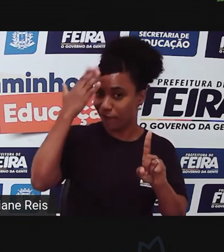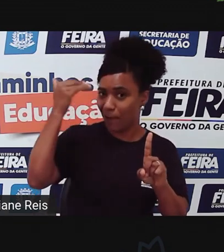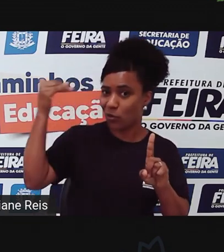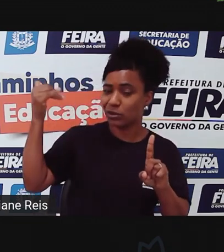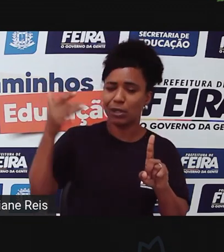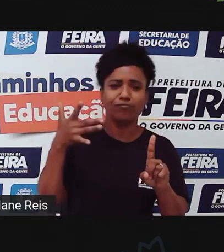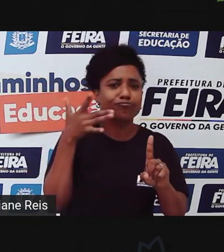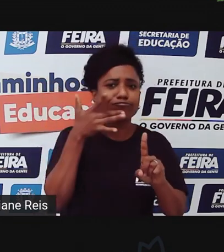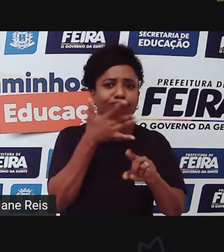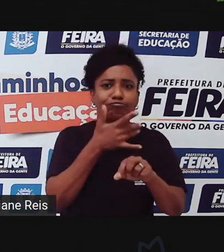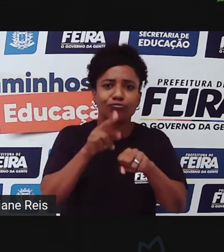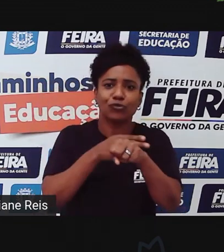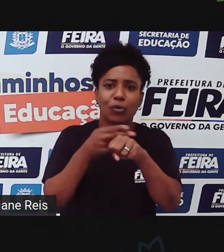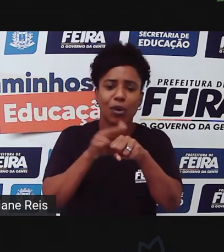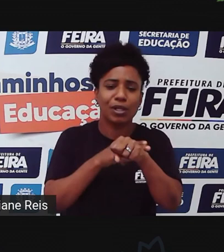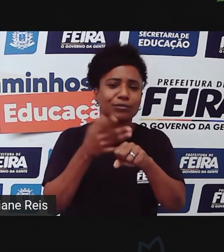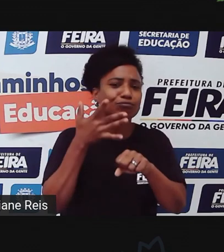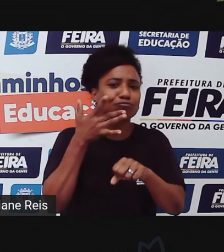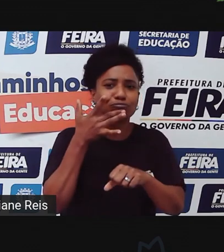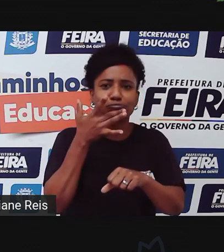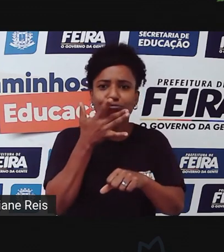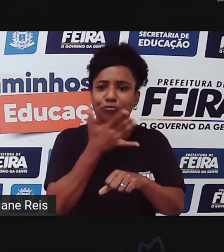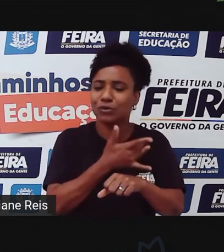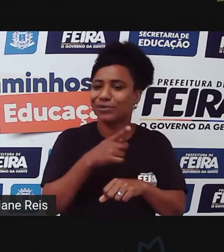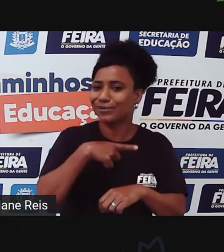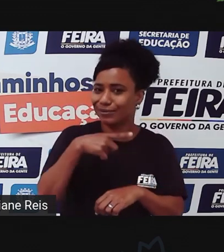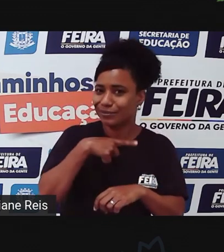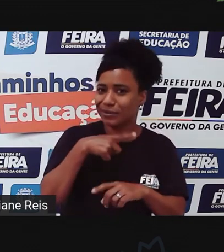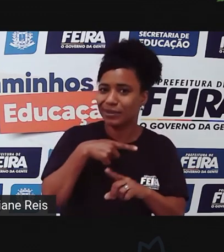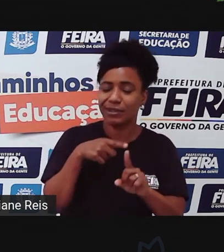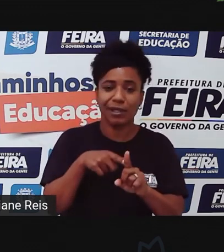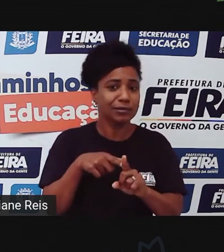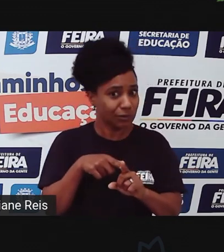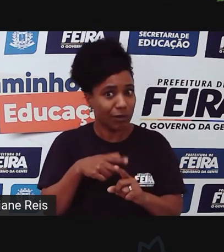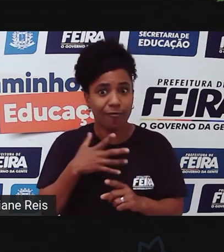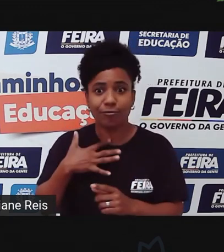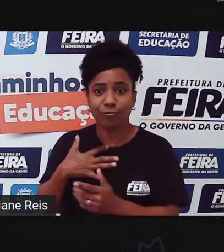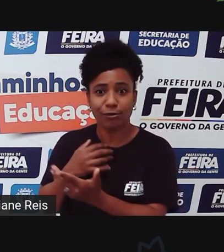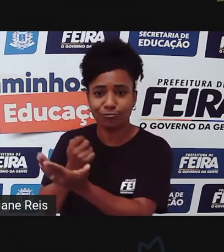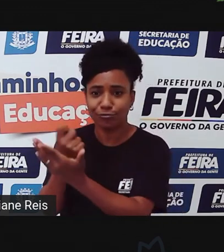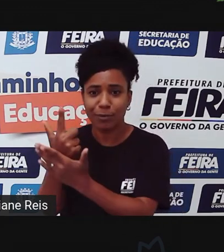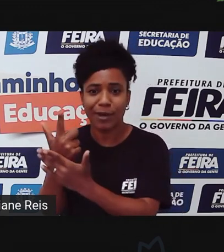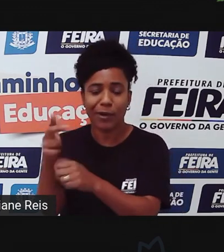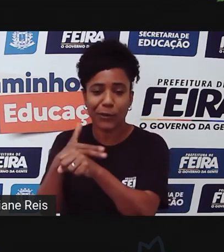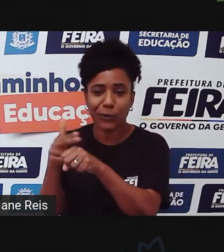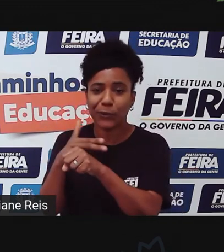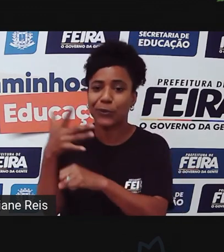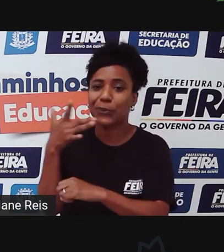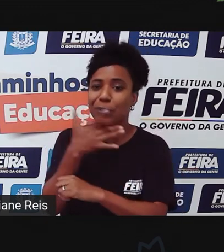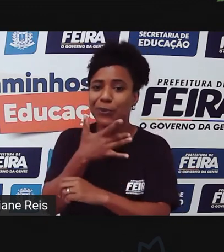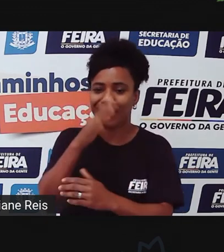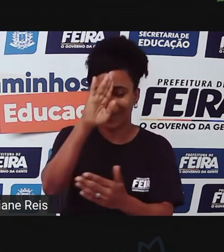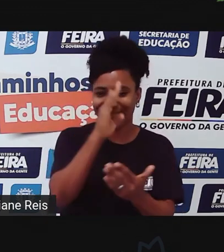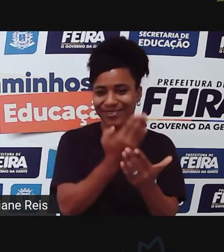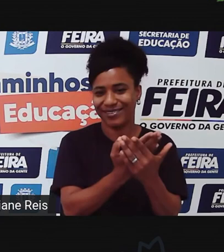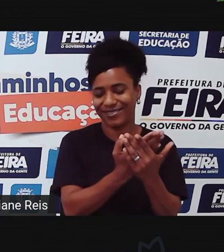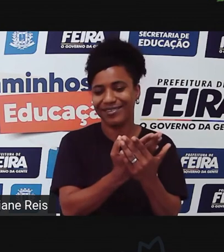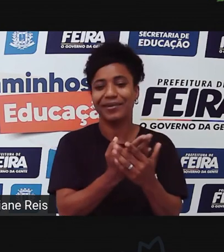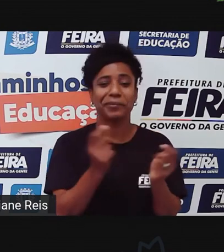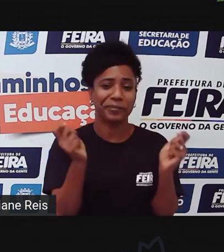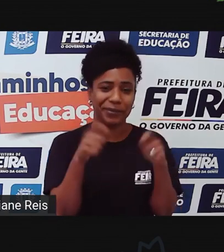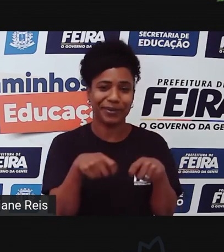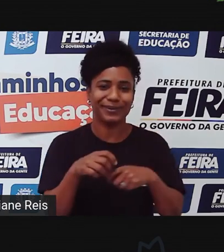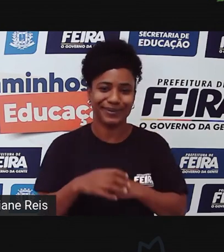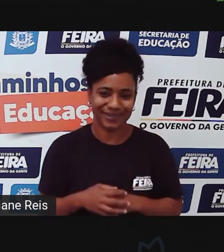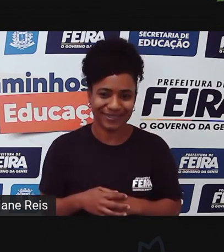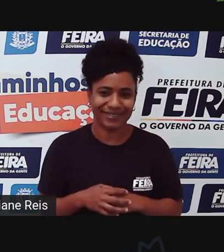Às vezes, até sem saber que está sendo influenciado, a gente pode ser influenciado. Então, assim, está aí, é